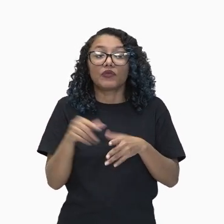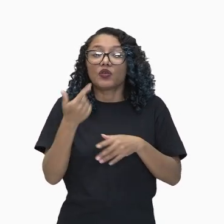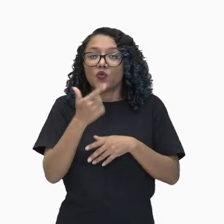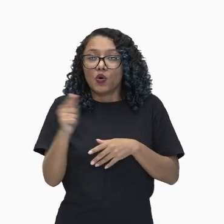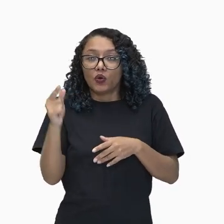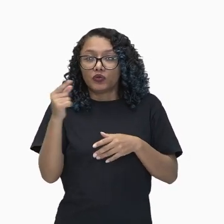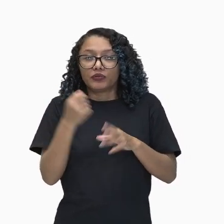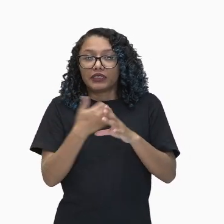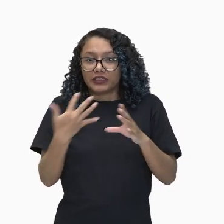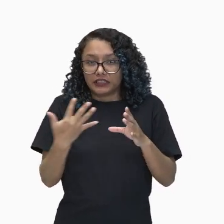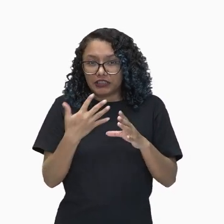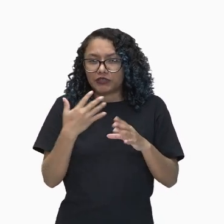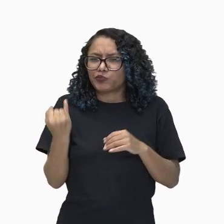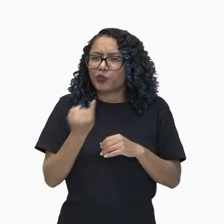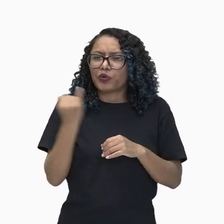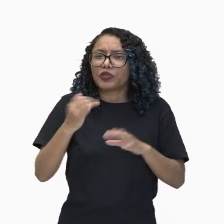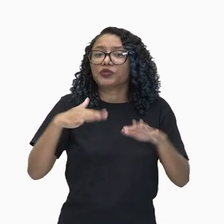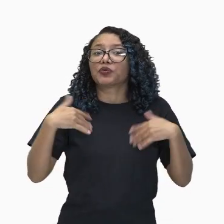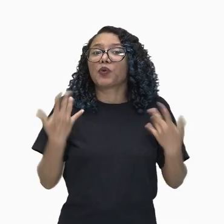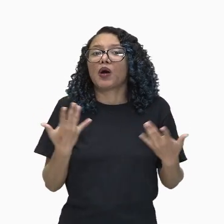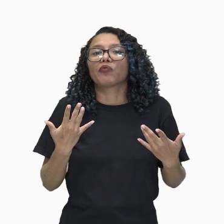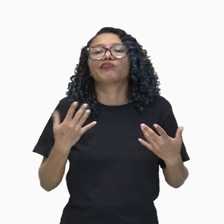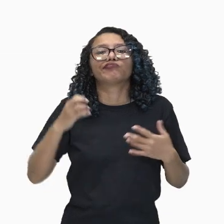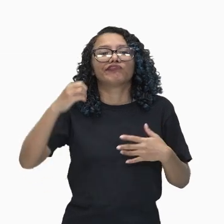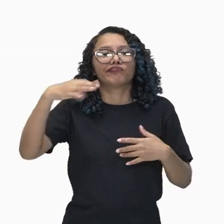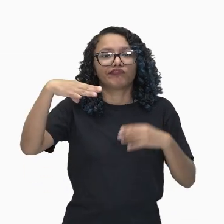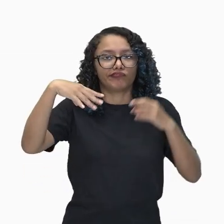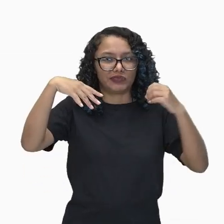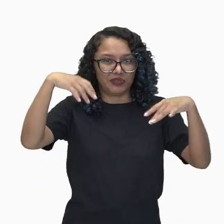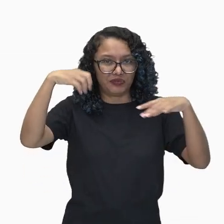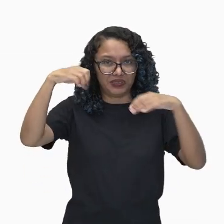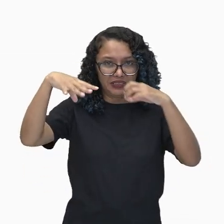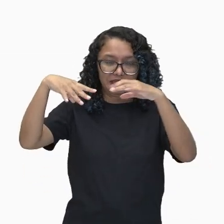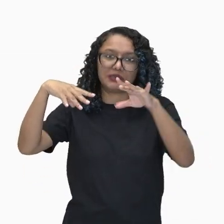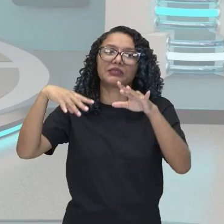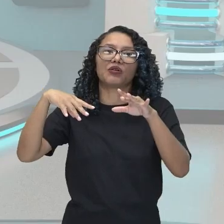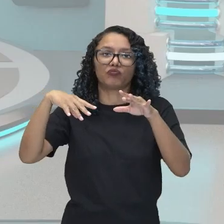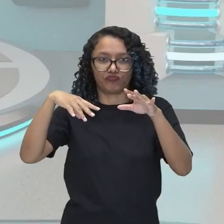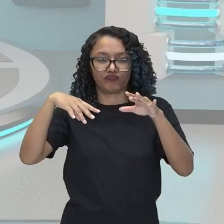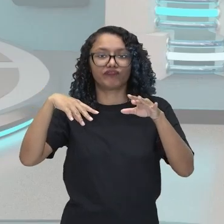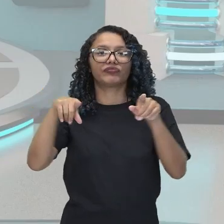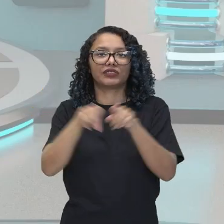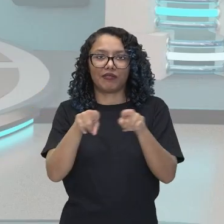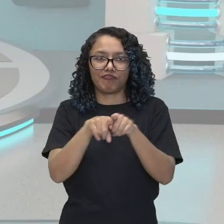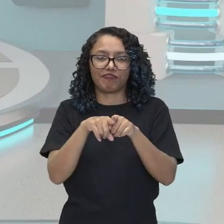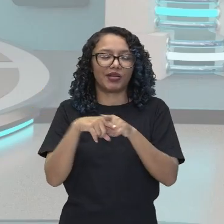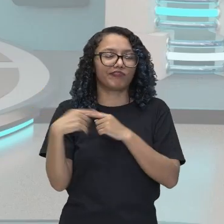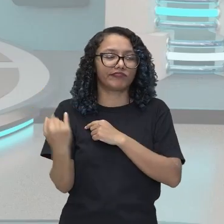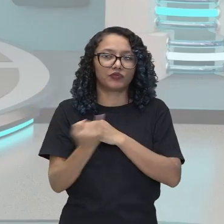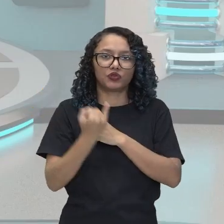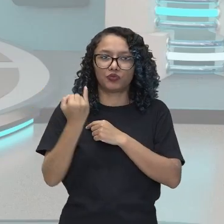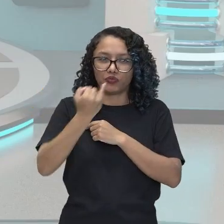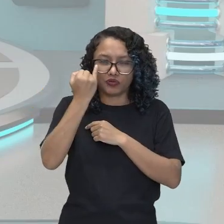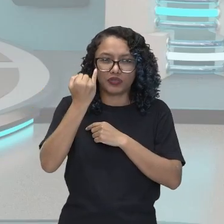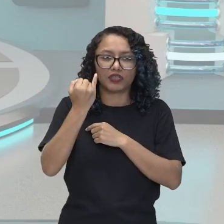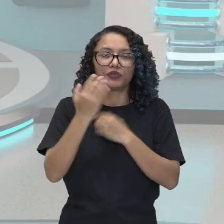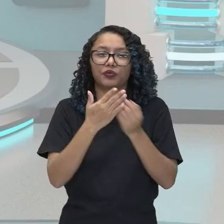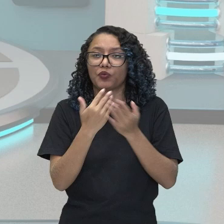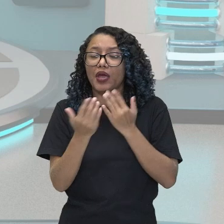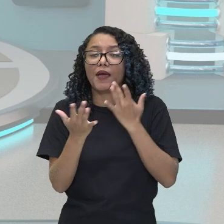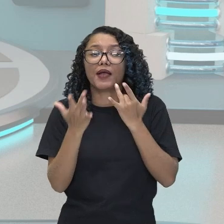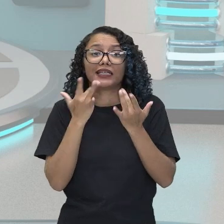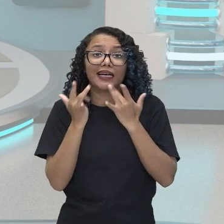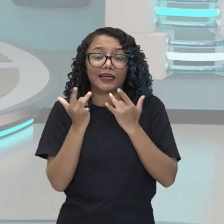Iluminação e efeitos visuais, que é fundamental também em todas as peças de teatro. E principalmente